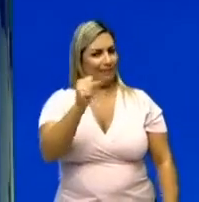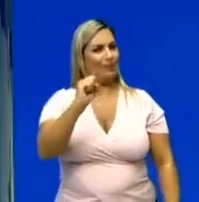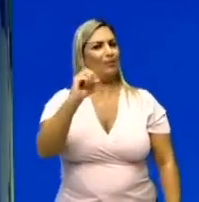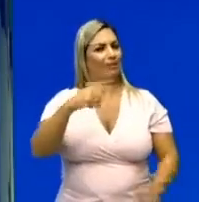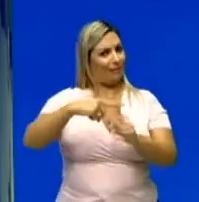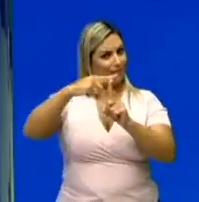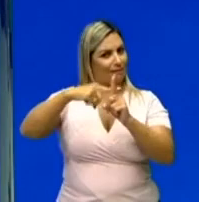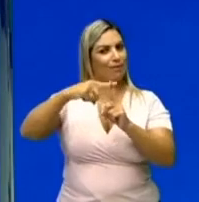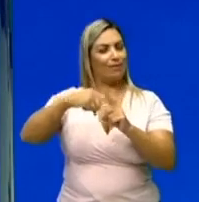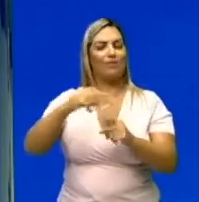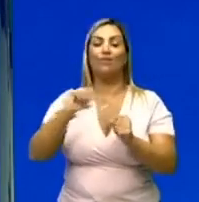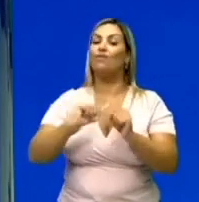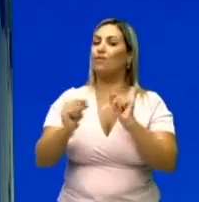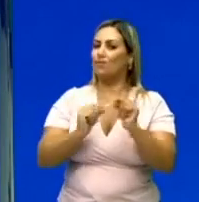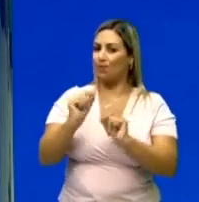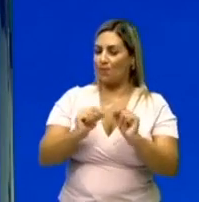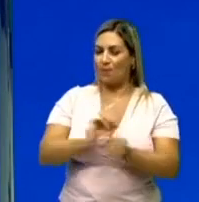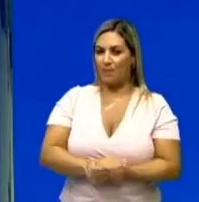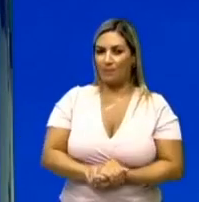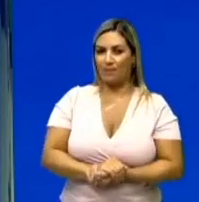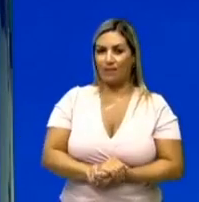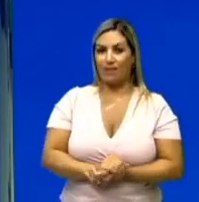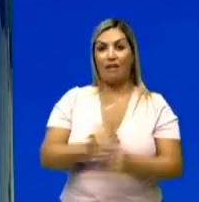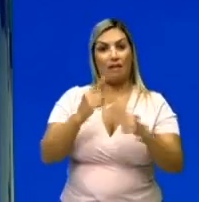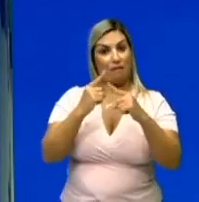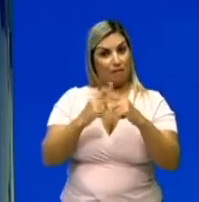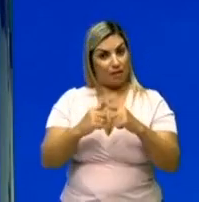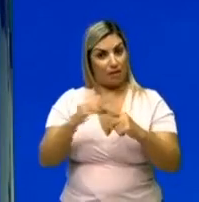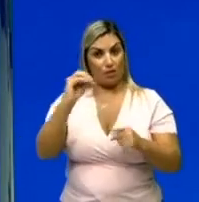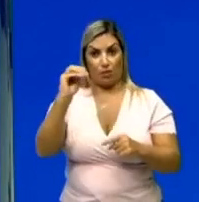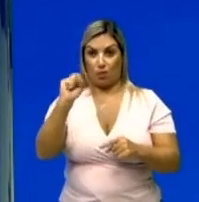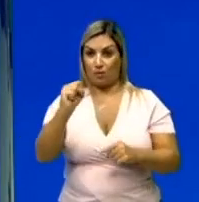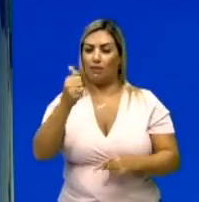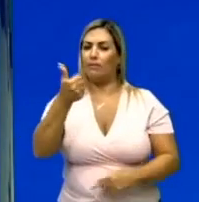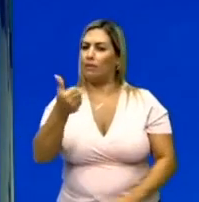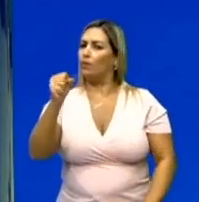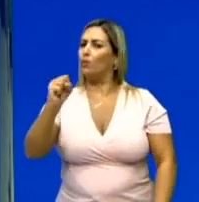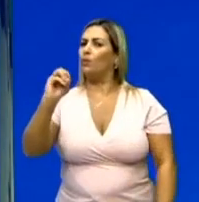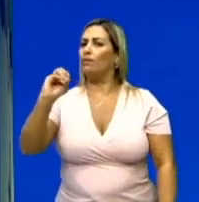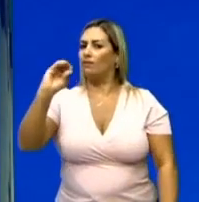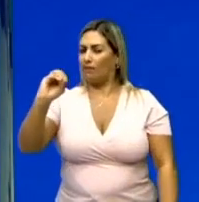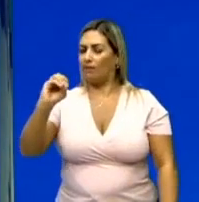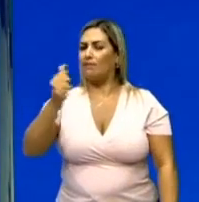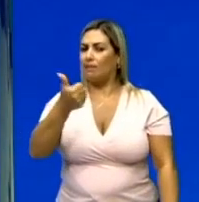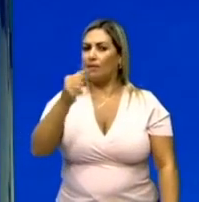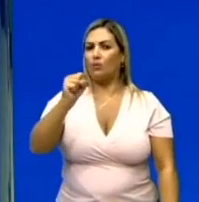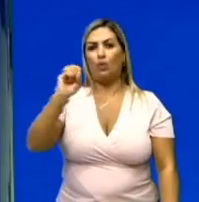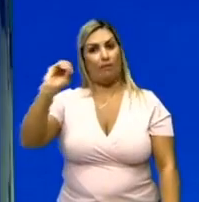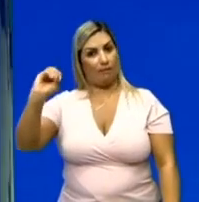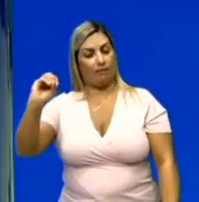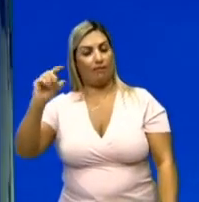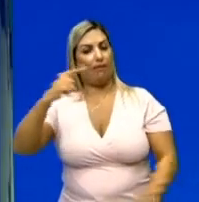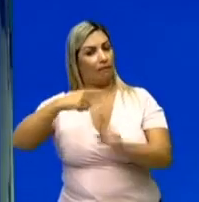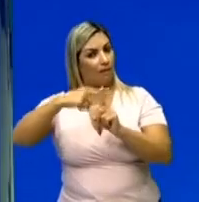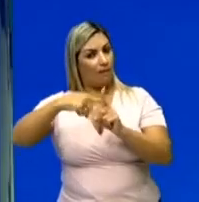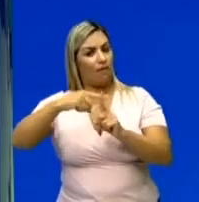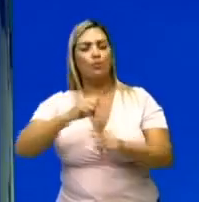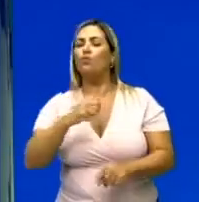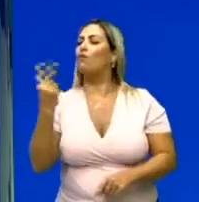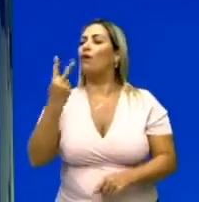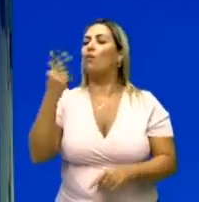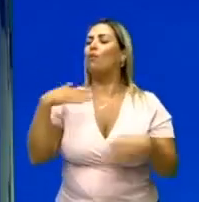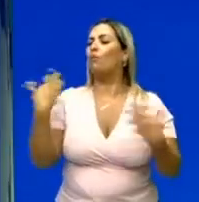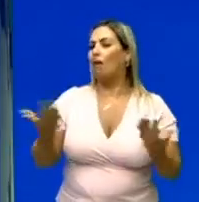180 graus. E aí eu faço, ora, vezes cosseno de 180 graus. E quanto